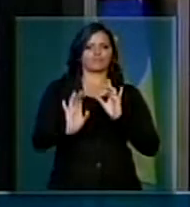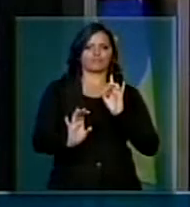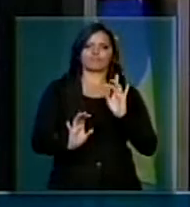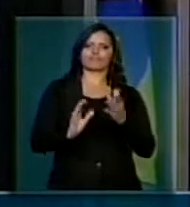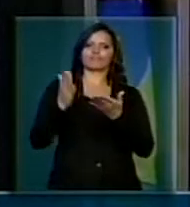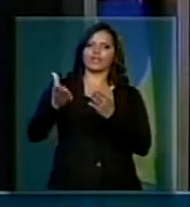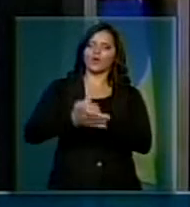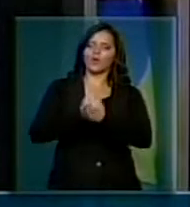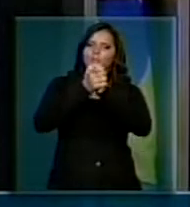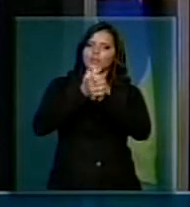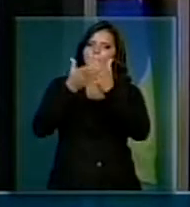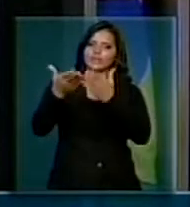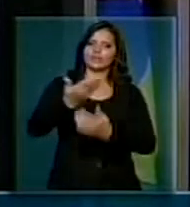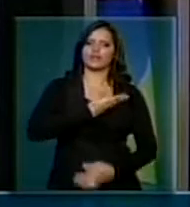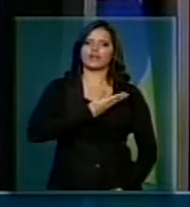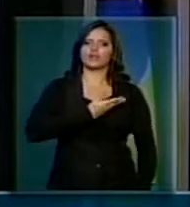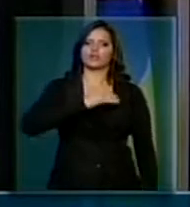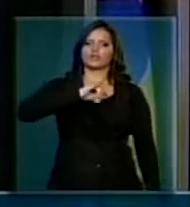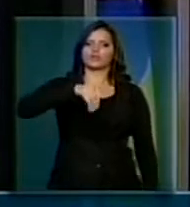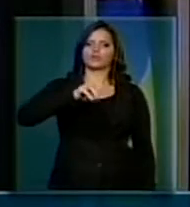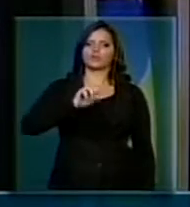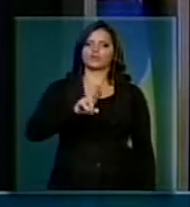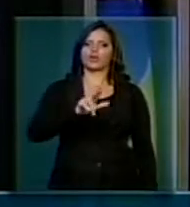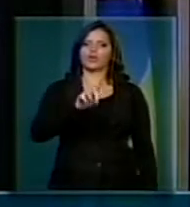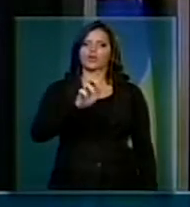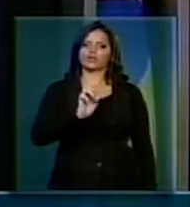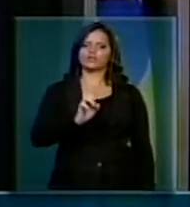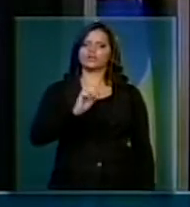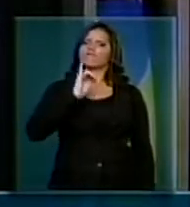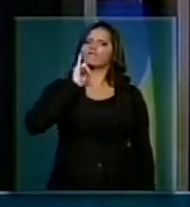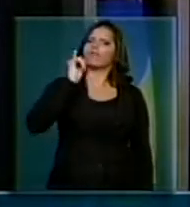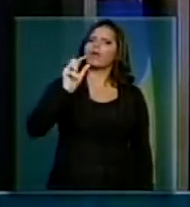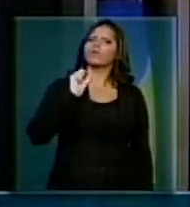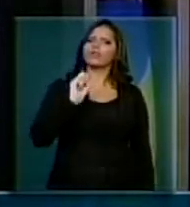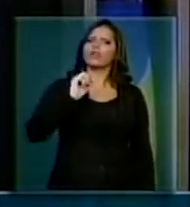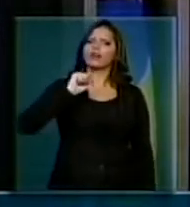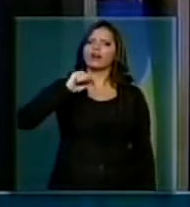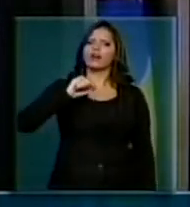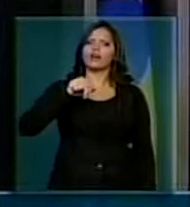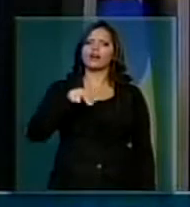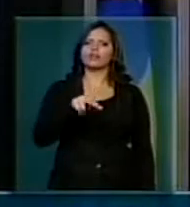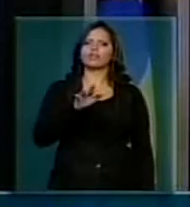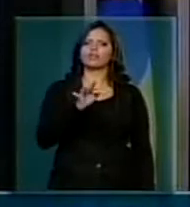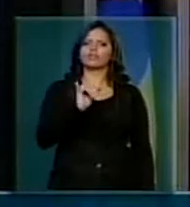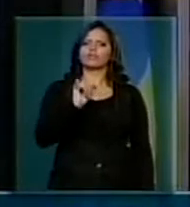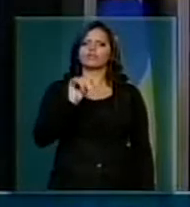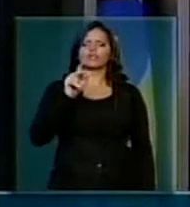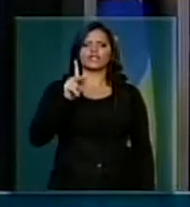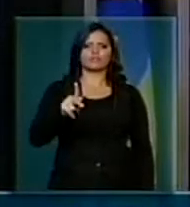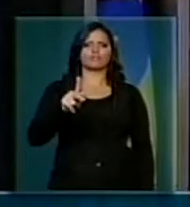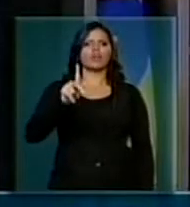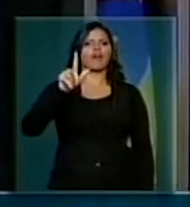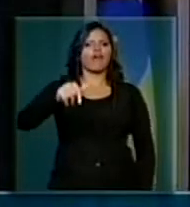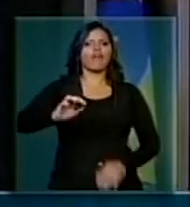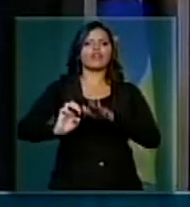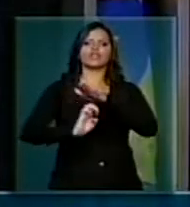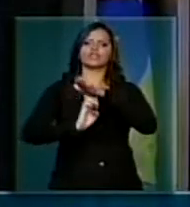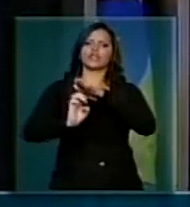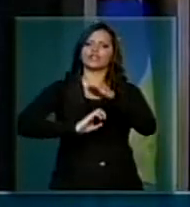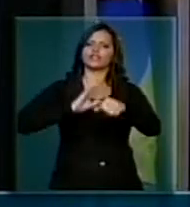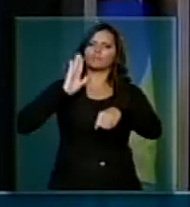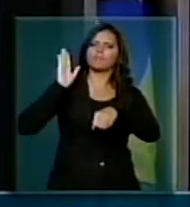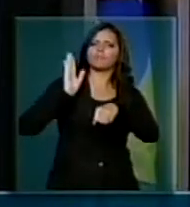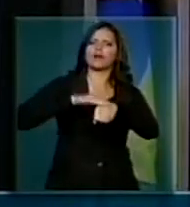cumprimentar o colega Jorge e dizer que a FIP, Jorge, é talvez a entidade que